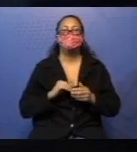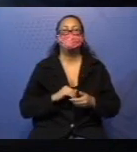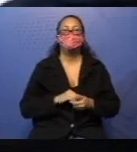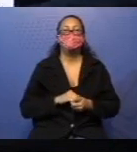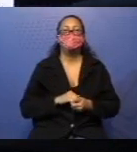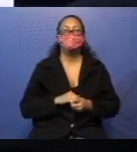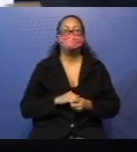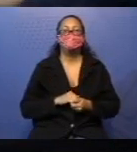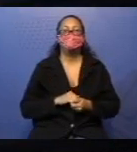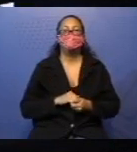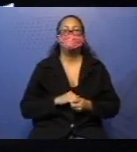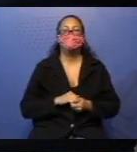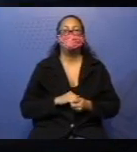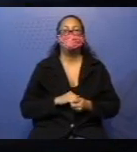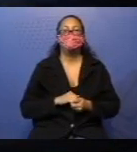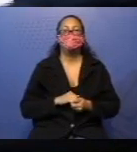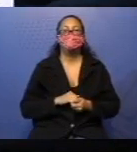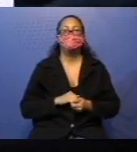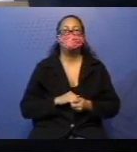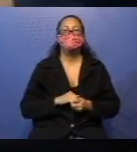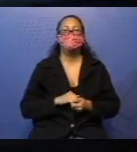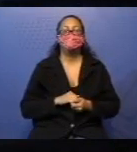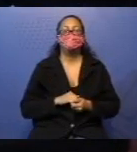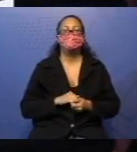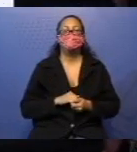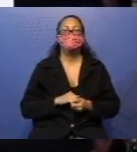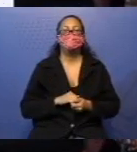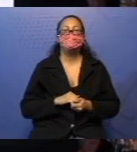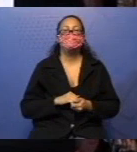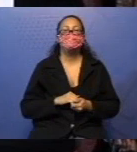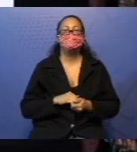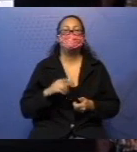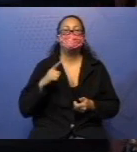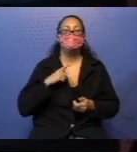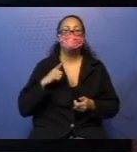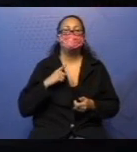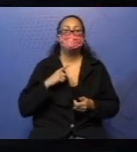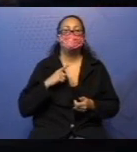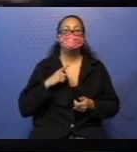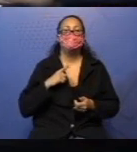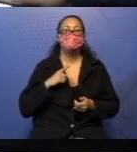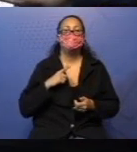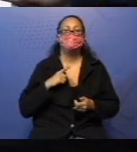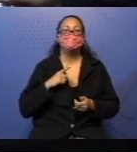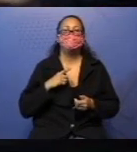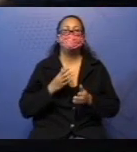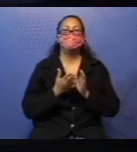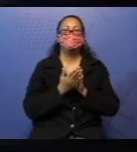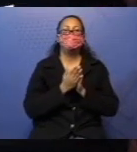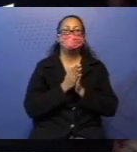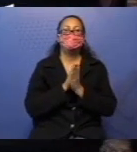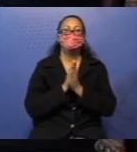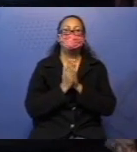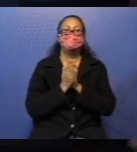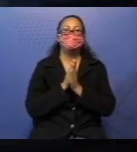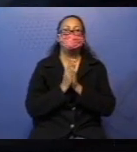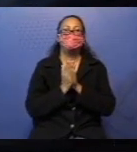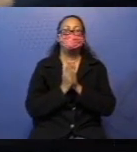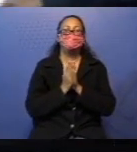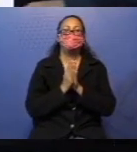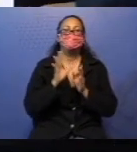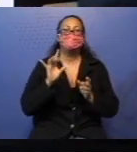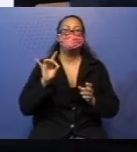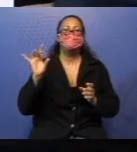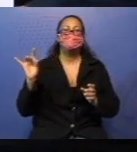não sabe o que é isso aqui, né? Vamos lá para esses bonequinhos. Eu tenho esses bonequinhos que cada posição